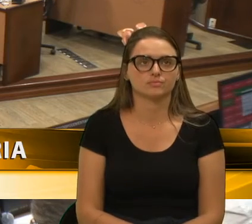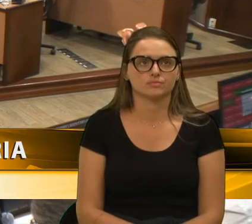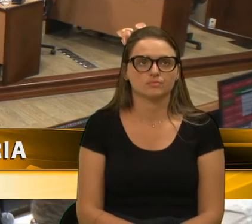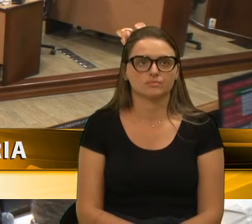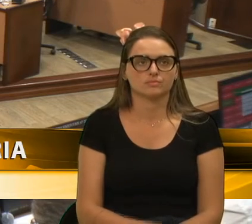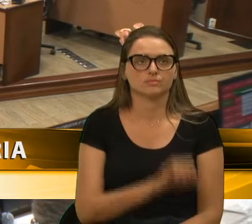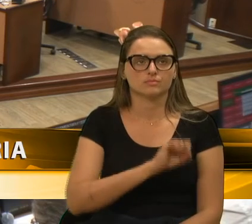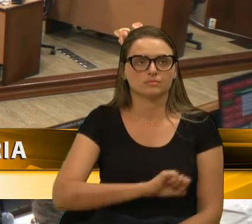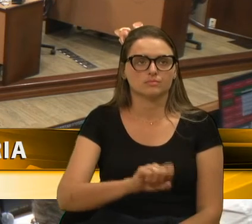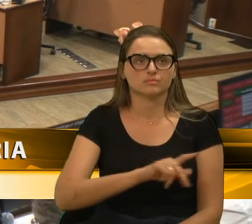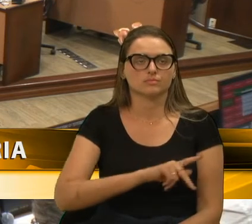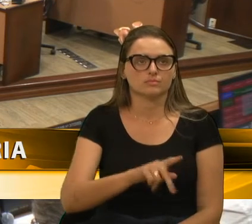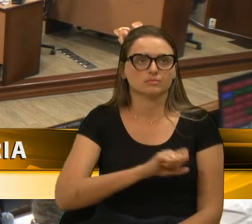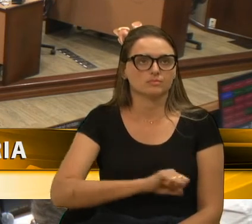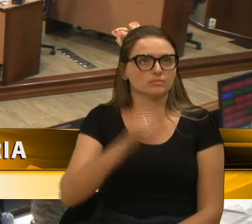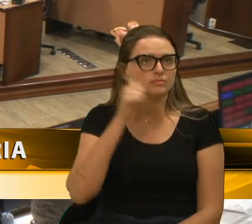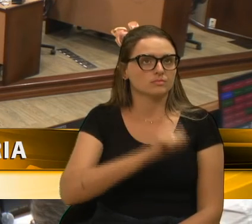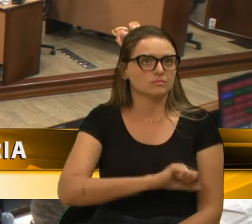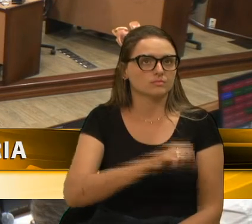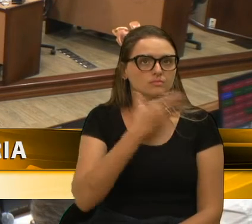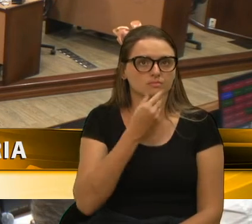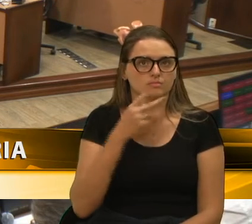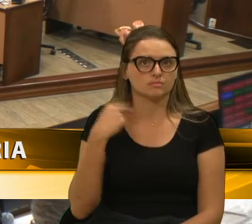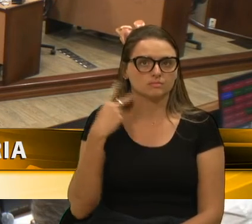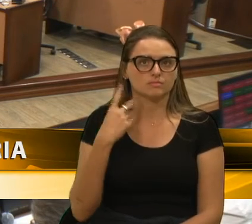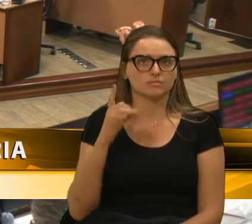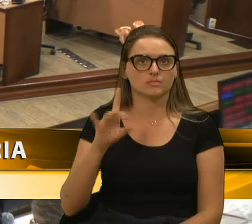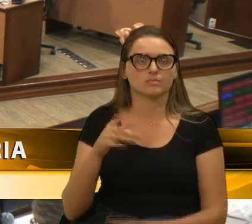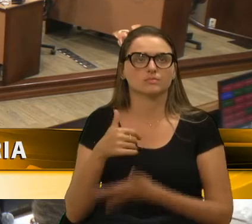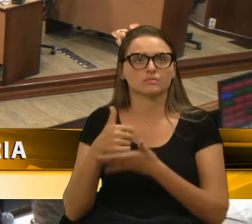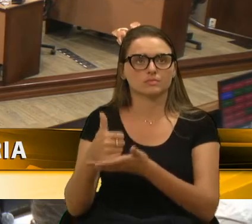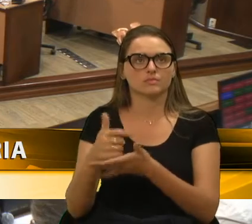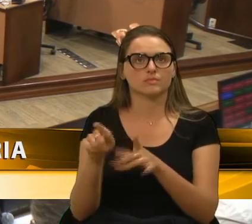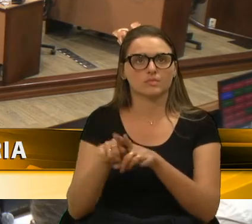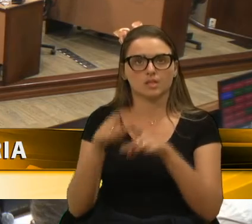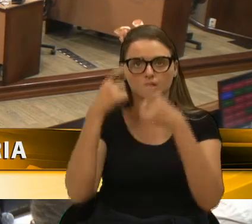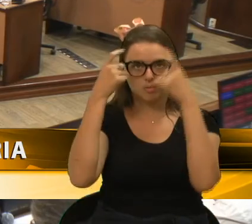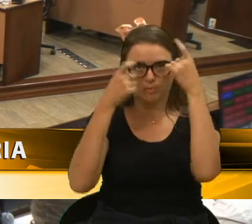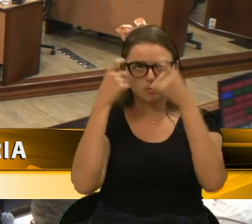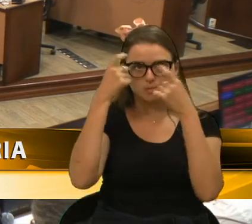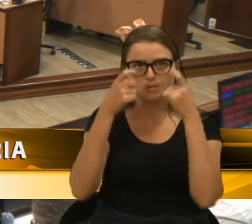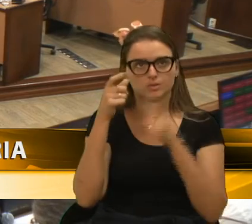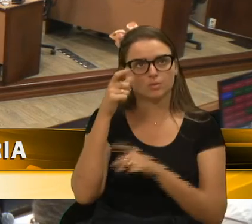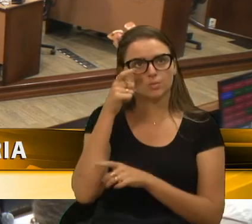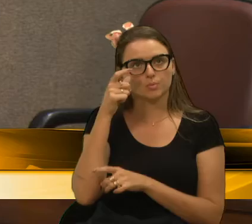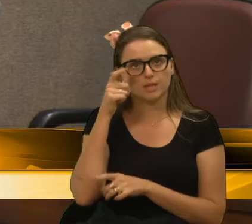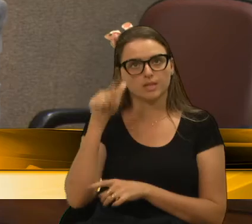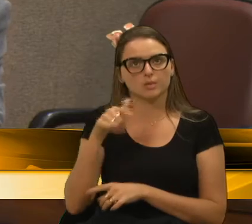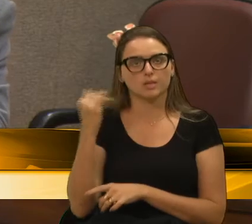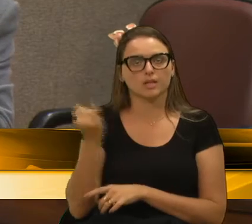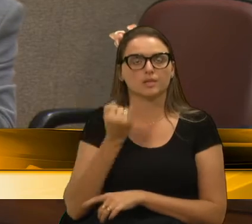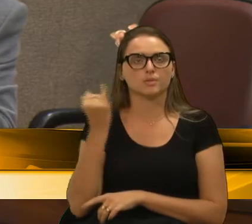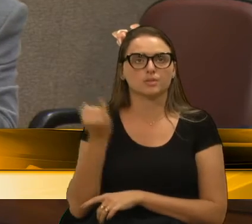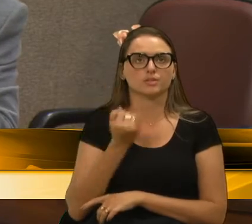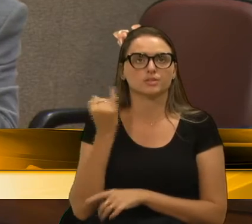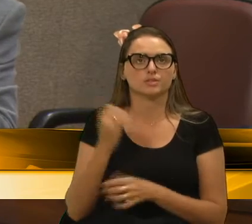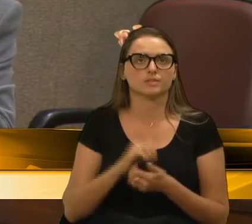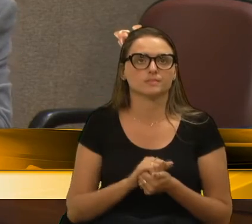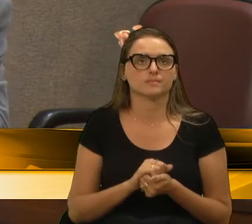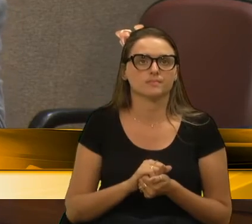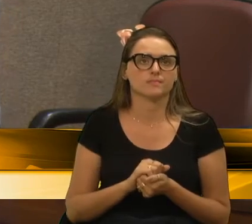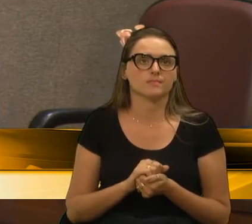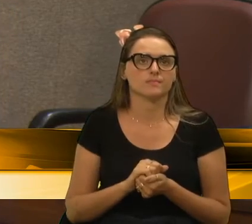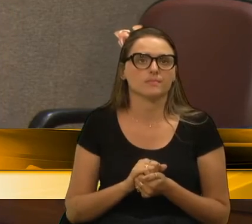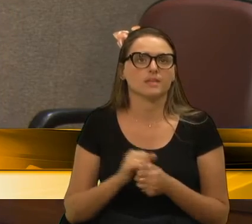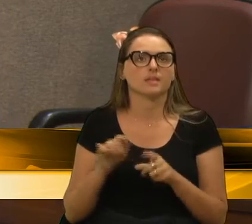Senhor Presidente, senhores vereadores, até para contribuir, porque a preocupação do vereador Perico é bem pertinente e foi